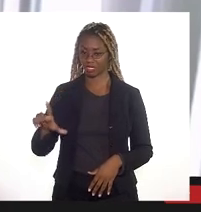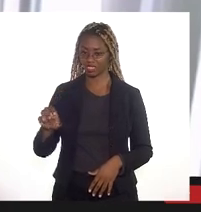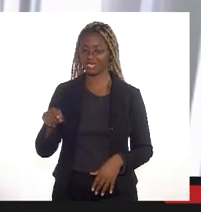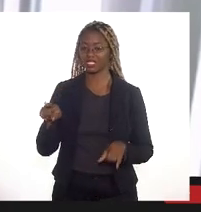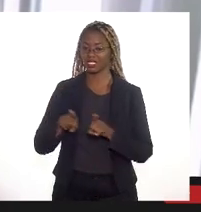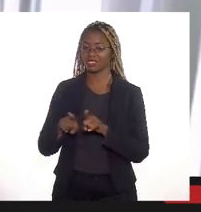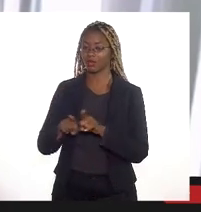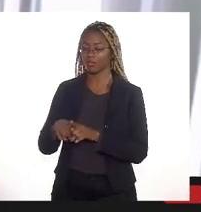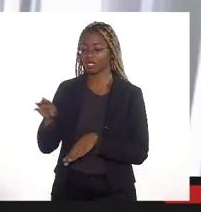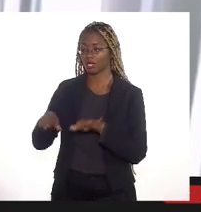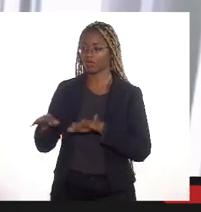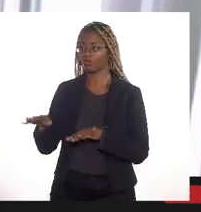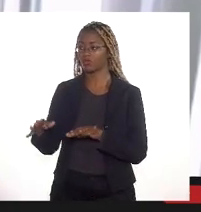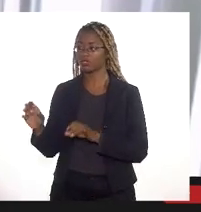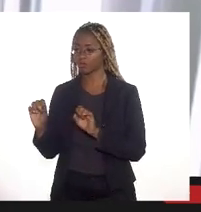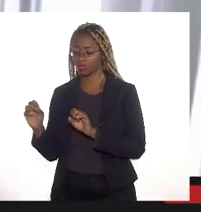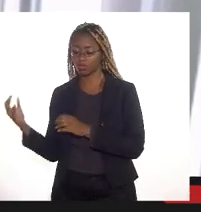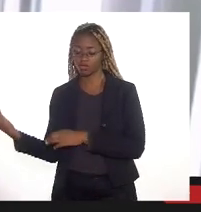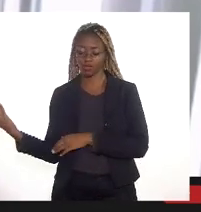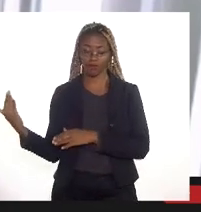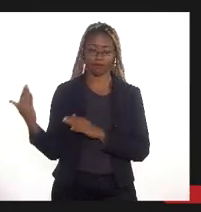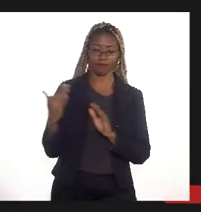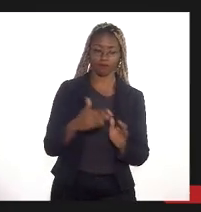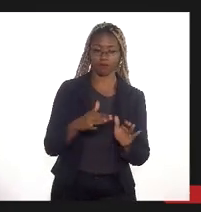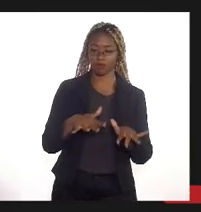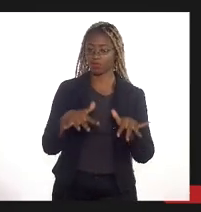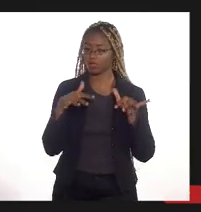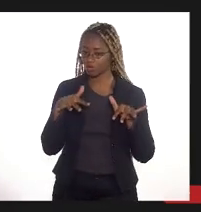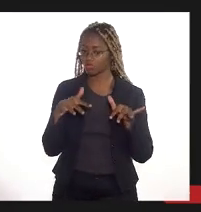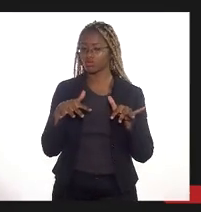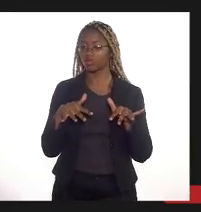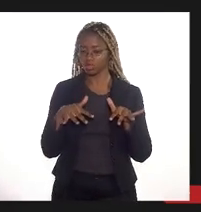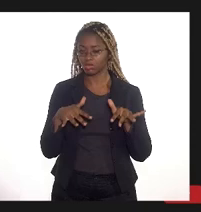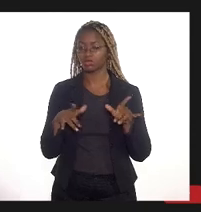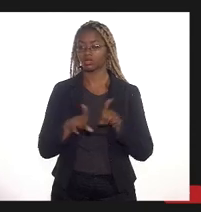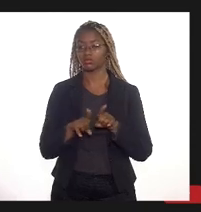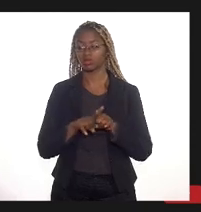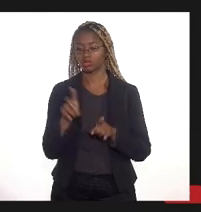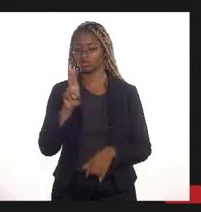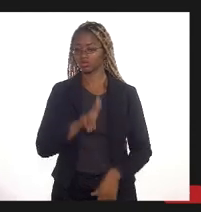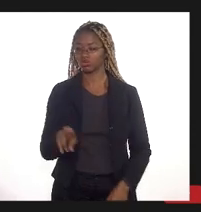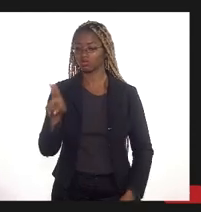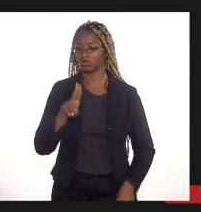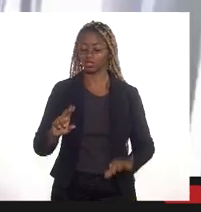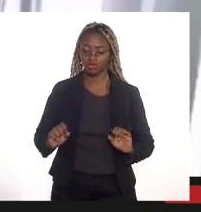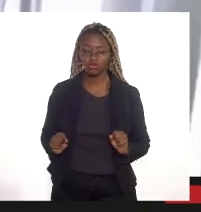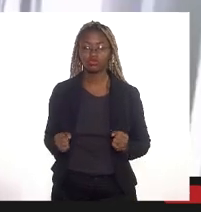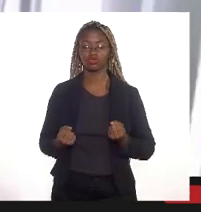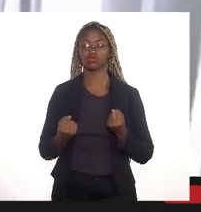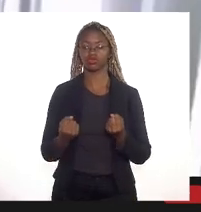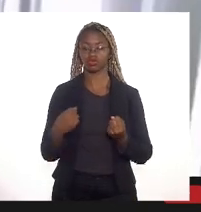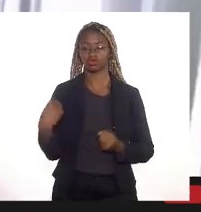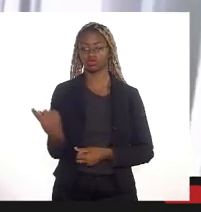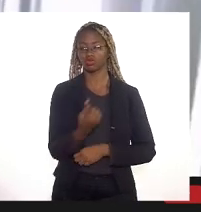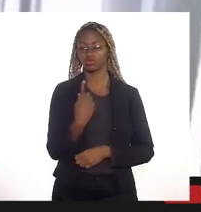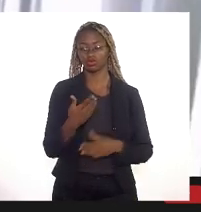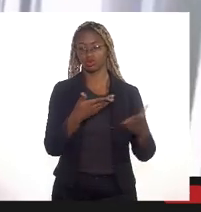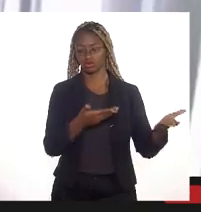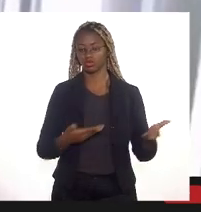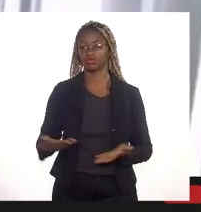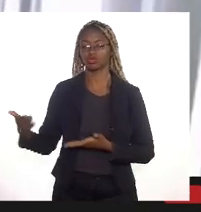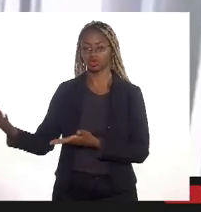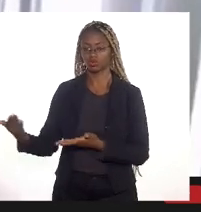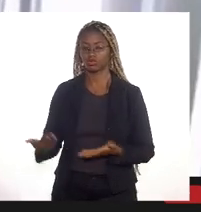mandato do Glauber pudesse se envolver também na construção dessa audiência otimizaríamos os nossos esforços então a gente vai convidar mais